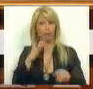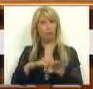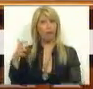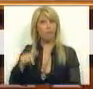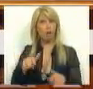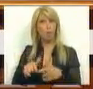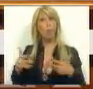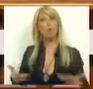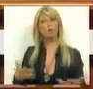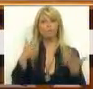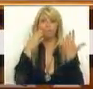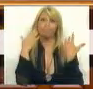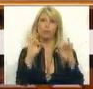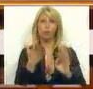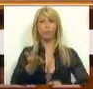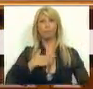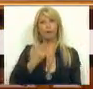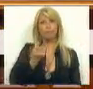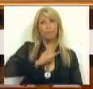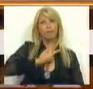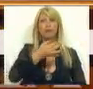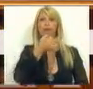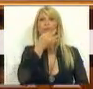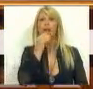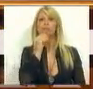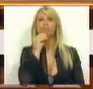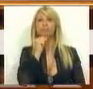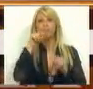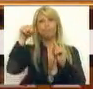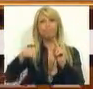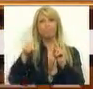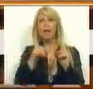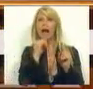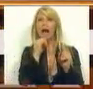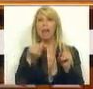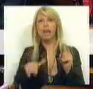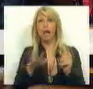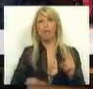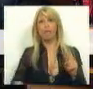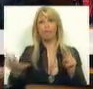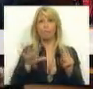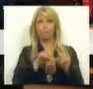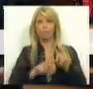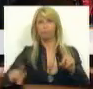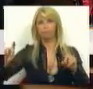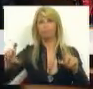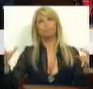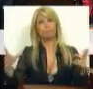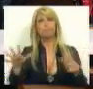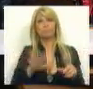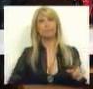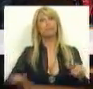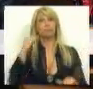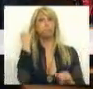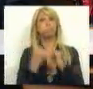naturalmente, obriga-nos a falar da região do Algarve. Uma região ameaçada profundamente por uma crise